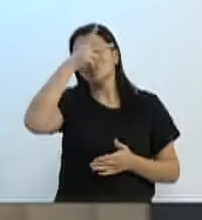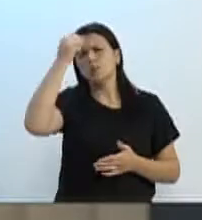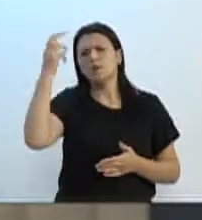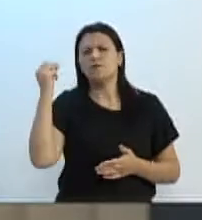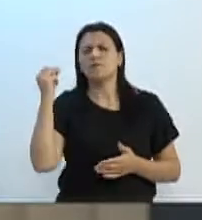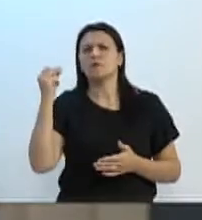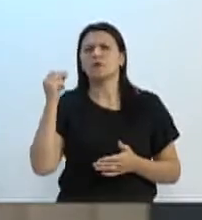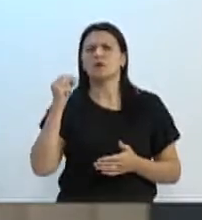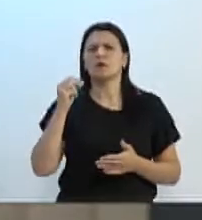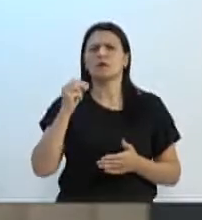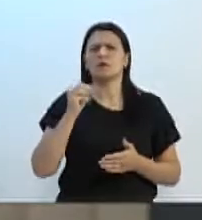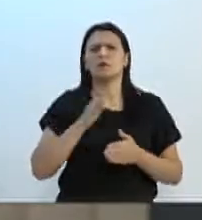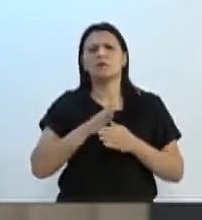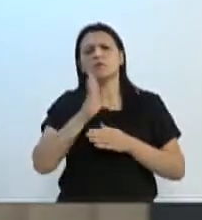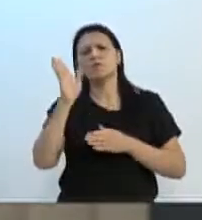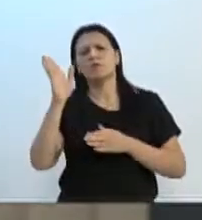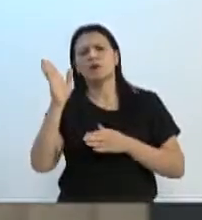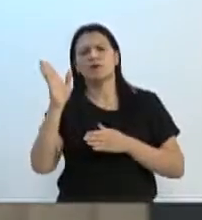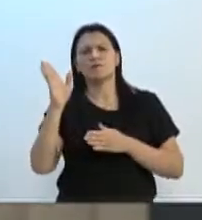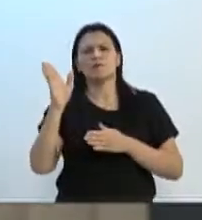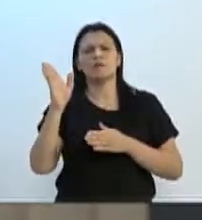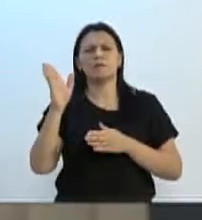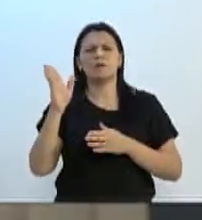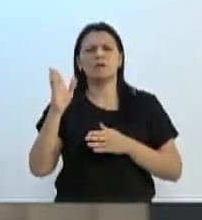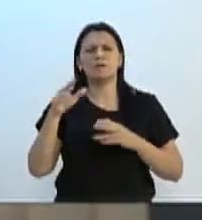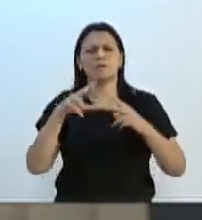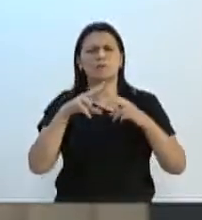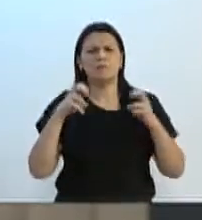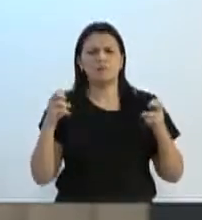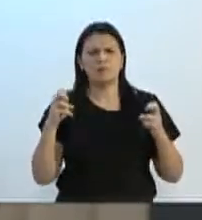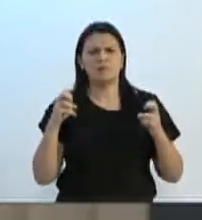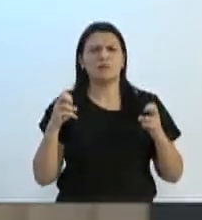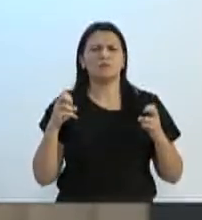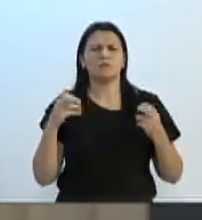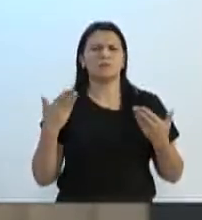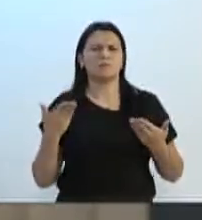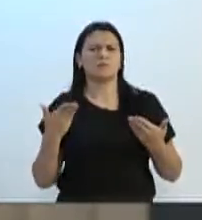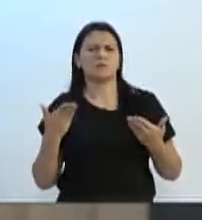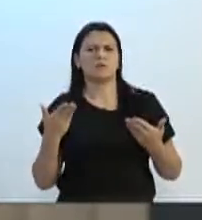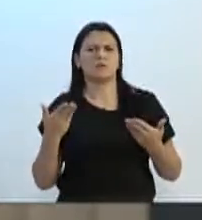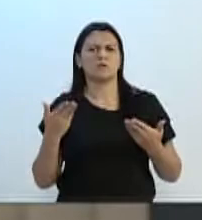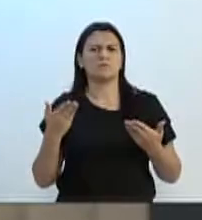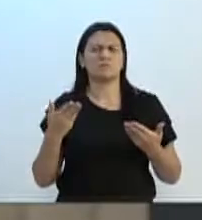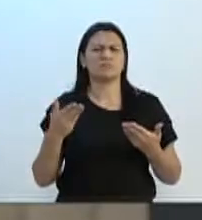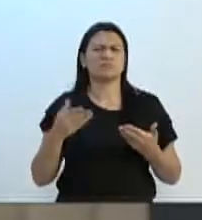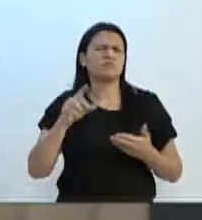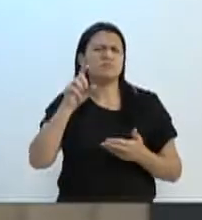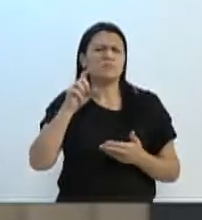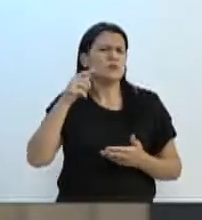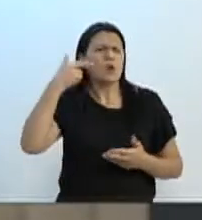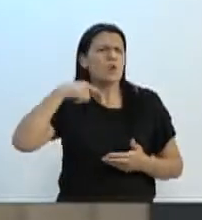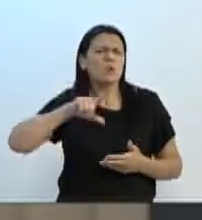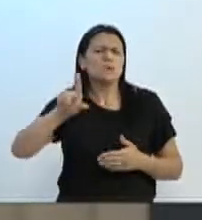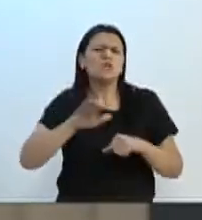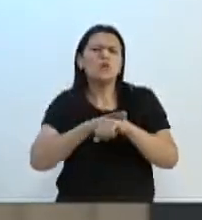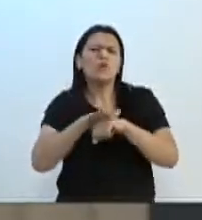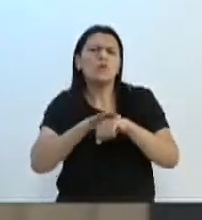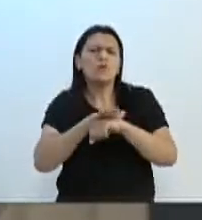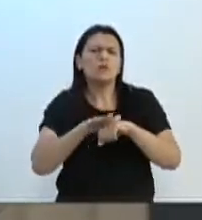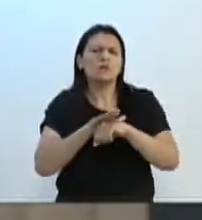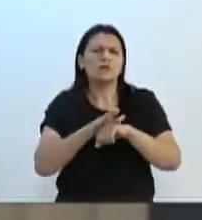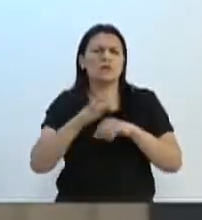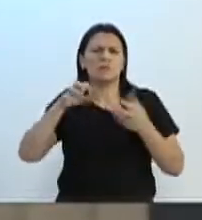capital, que ia para o partido Aliança, partido do presidente e tudo mais. Será que ele não conseguiu articular lá em Brasília